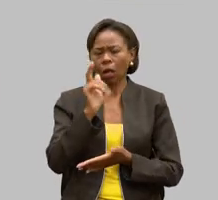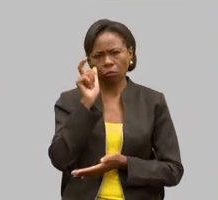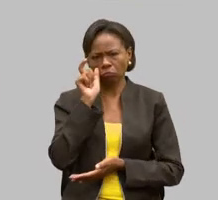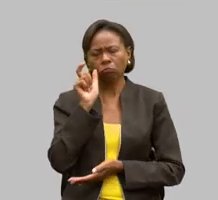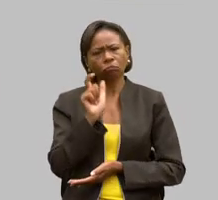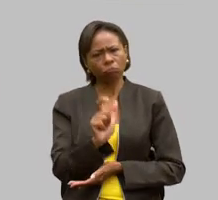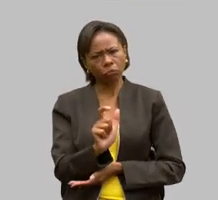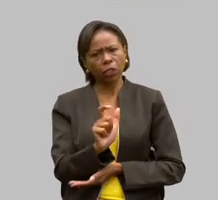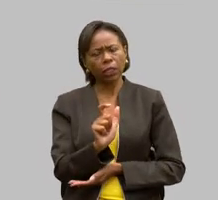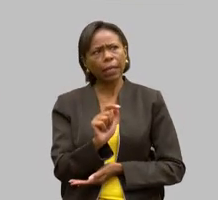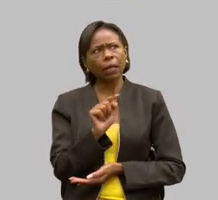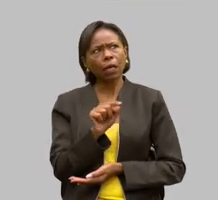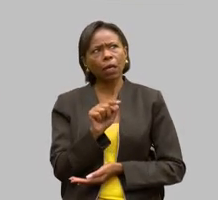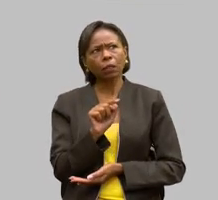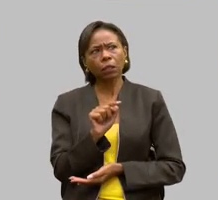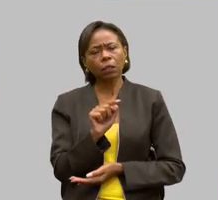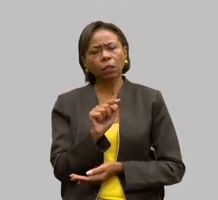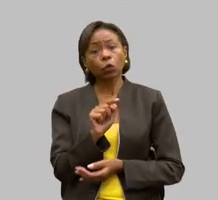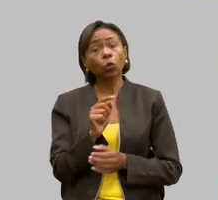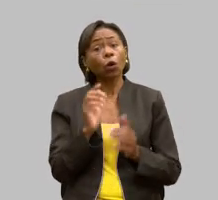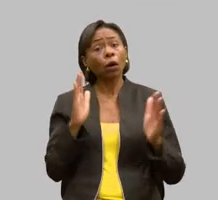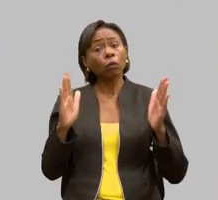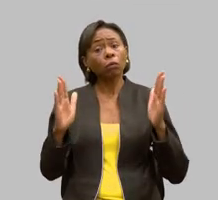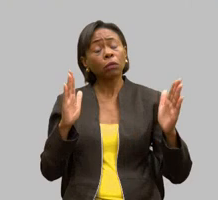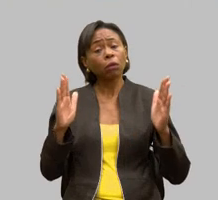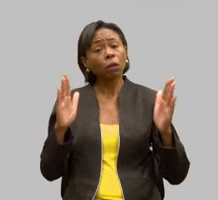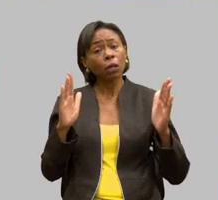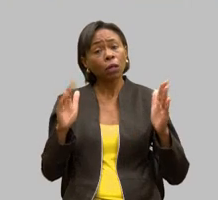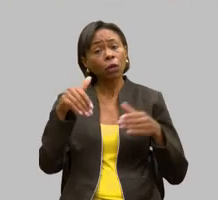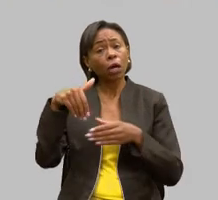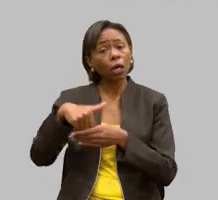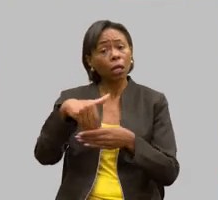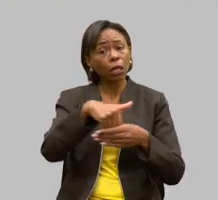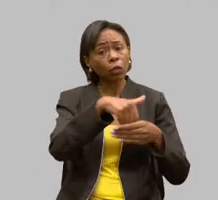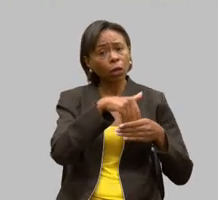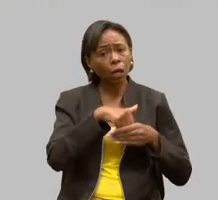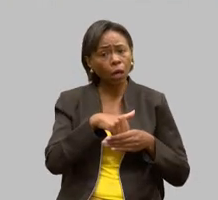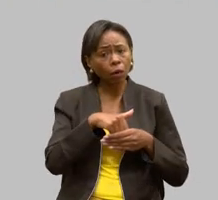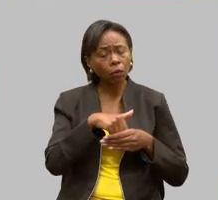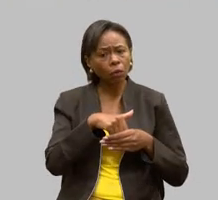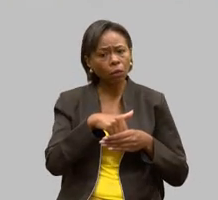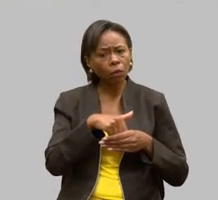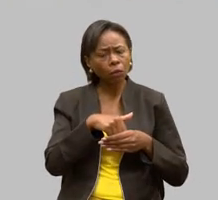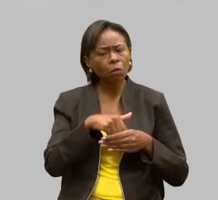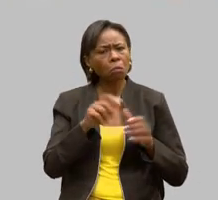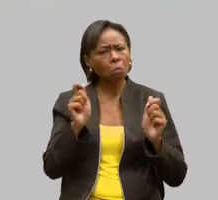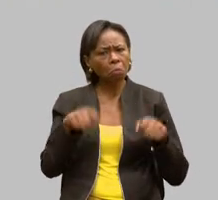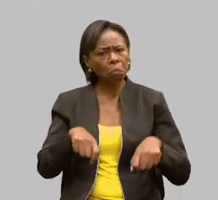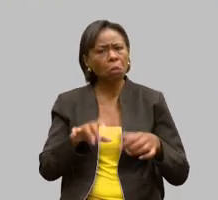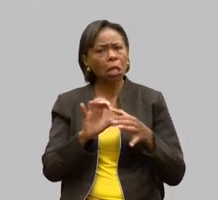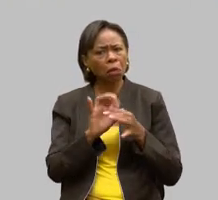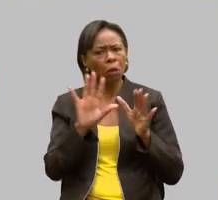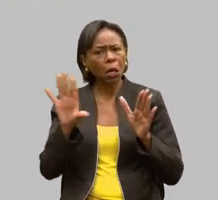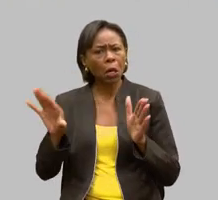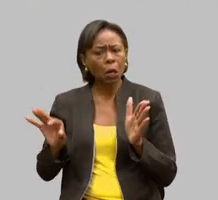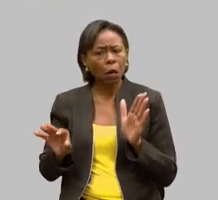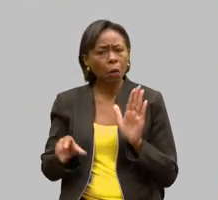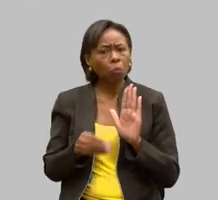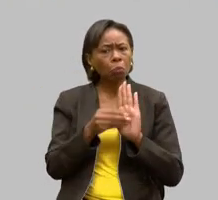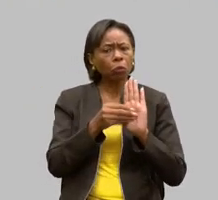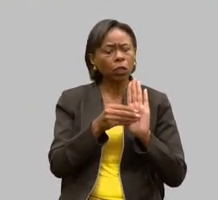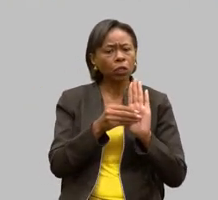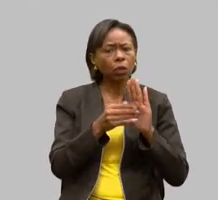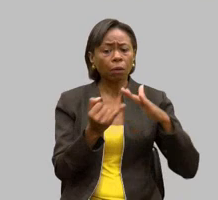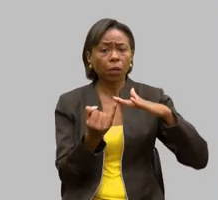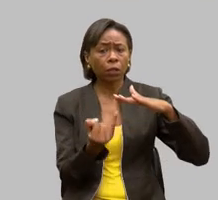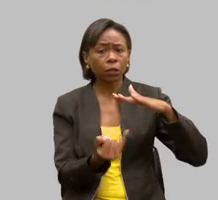que era de, no ano eleitoral, ser permitido destinar emendas para as instituições, entidades